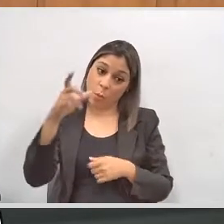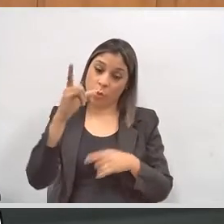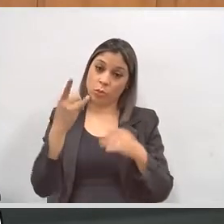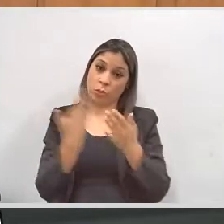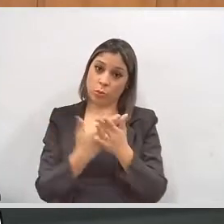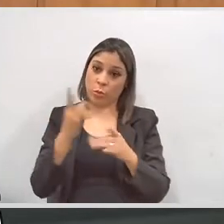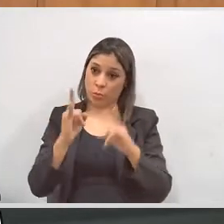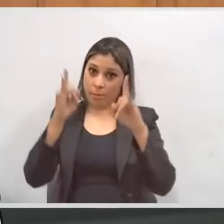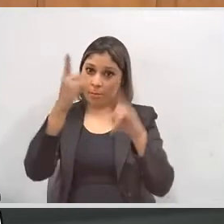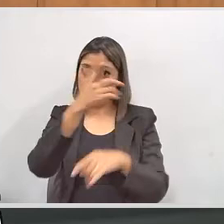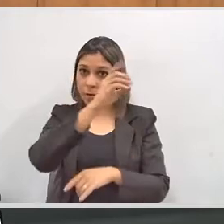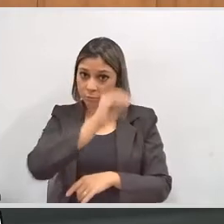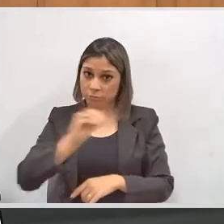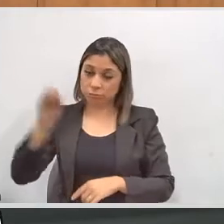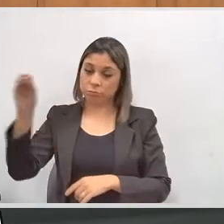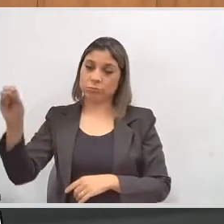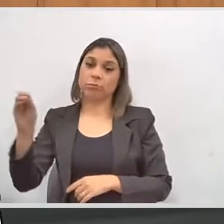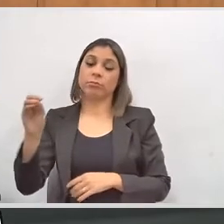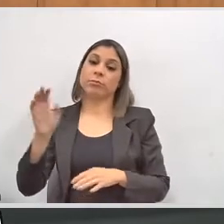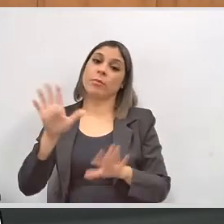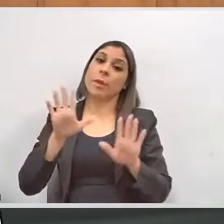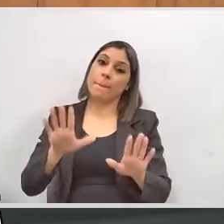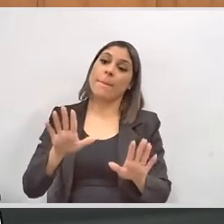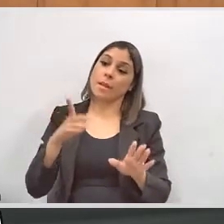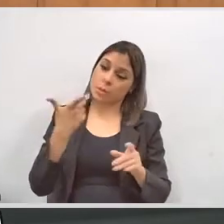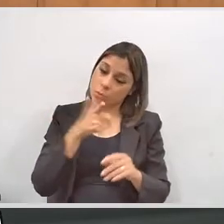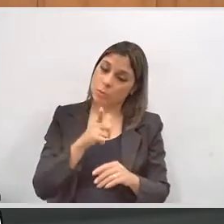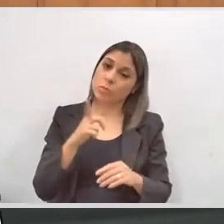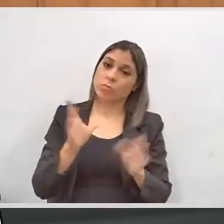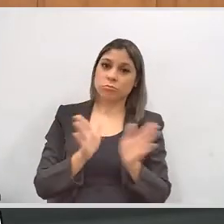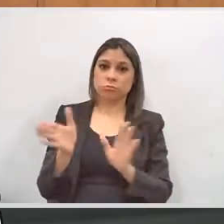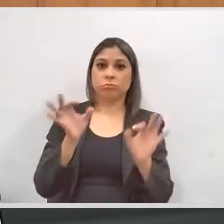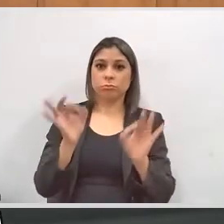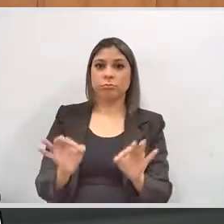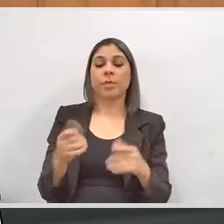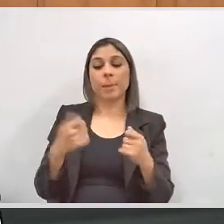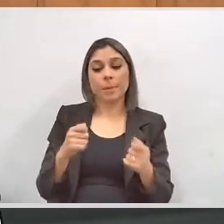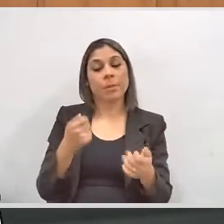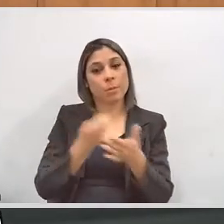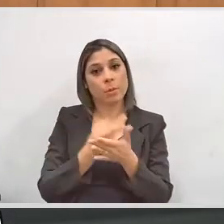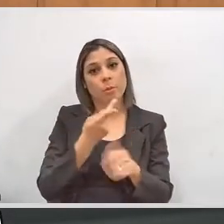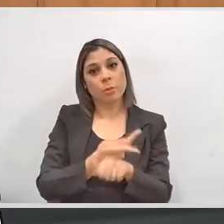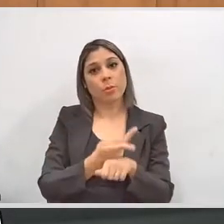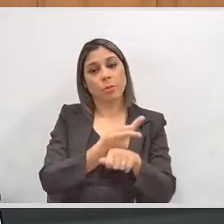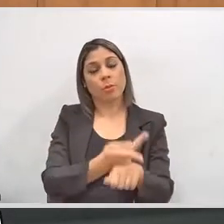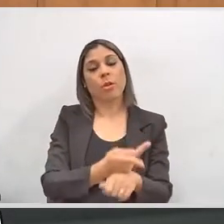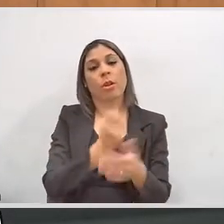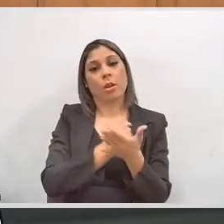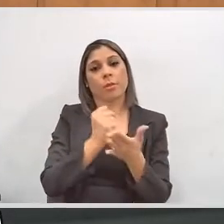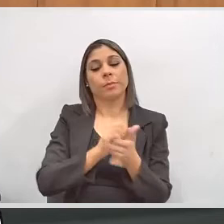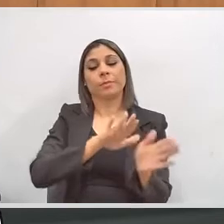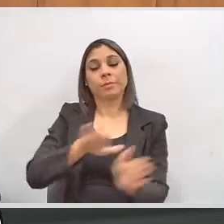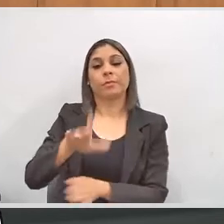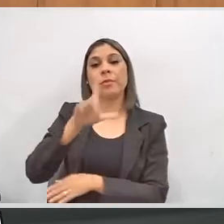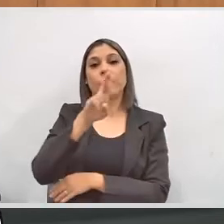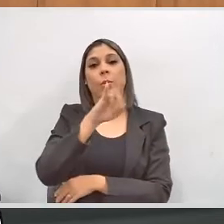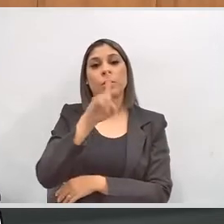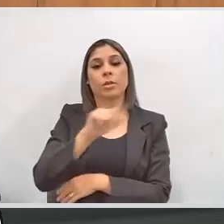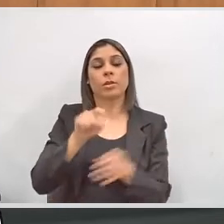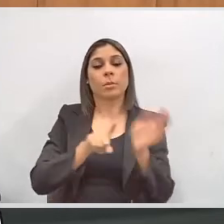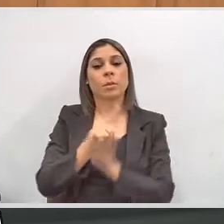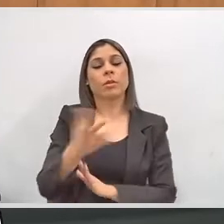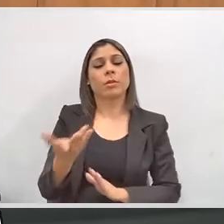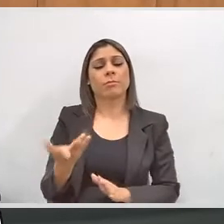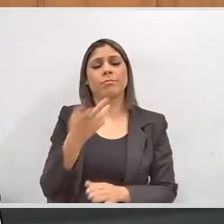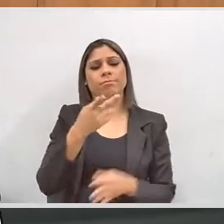prédio, mas, nesse prédio, ele encontrará as condições que ele deseja. Precisa procurar o cartório eleitoral. A Luísa, de Belo Horizonte, pergunta,